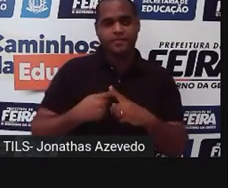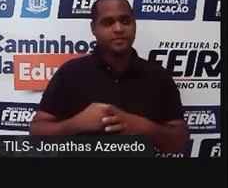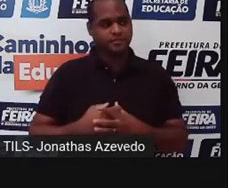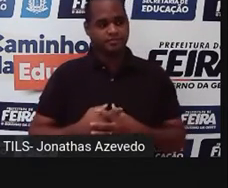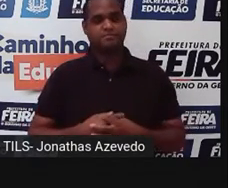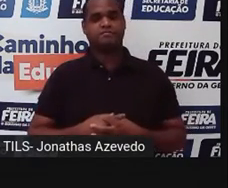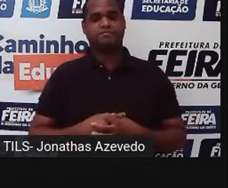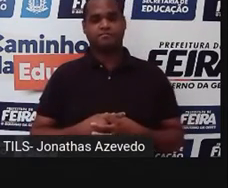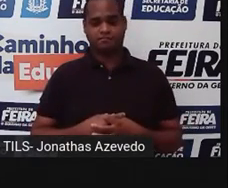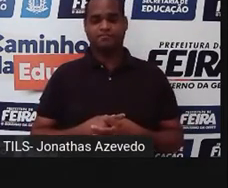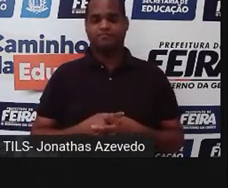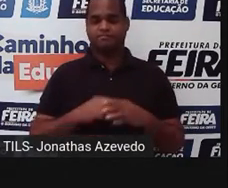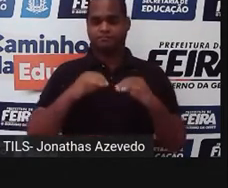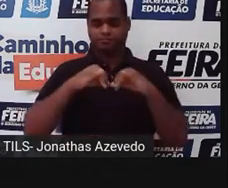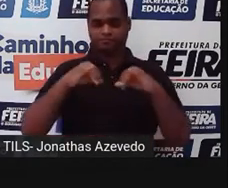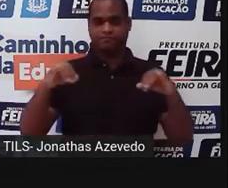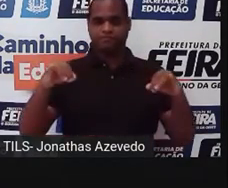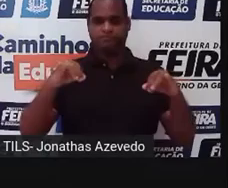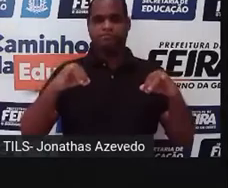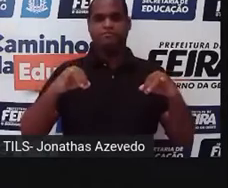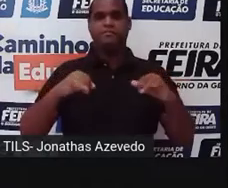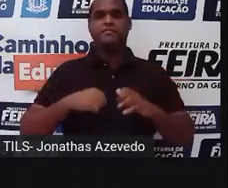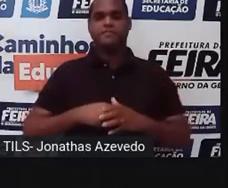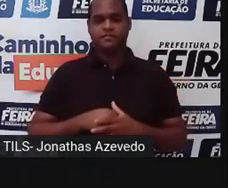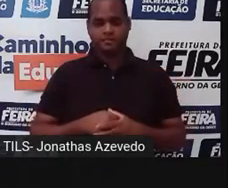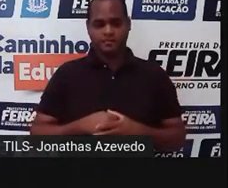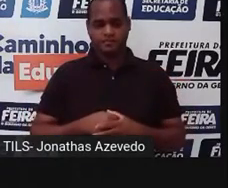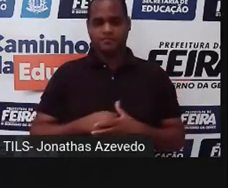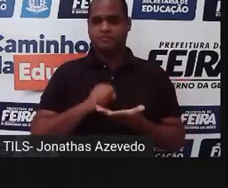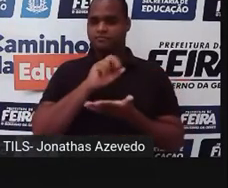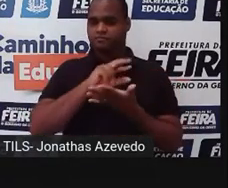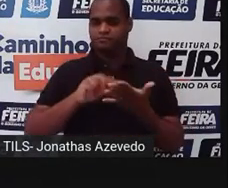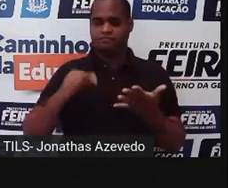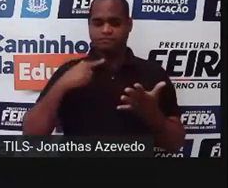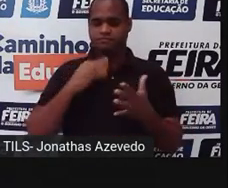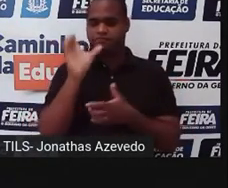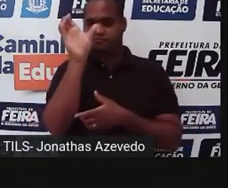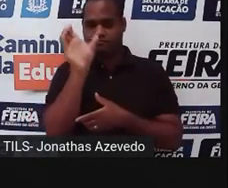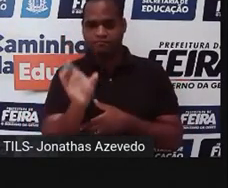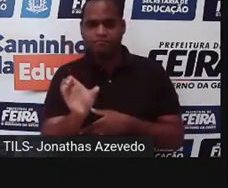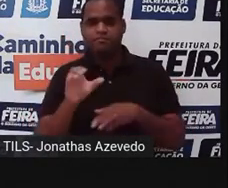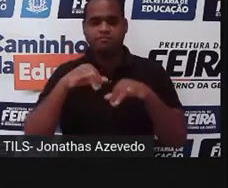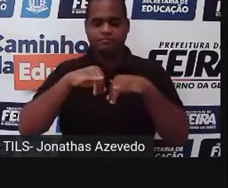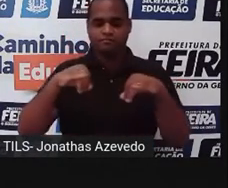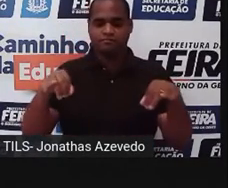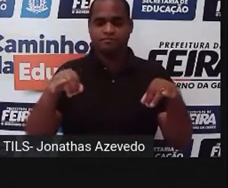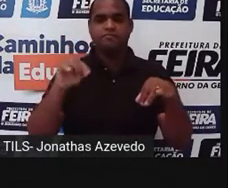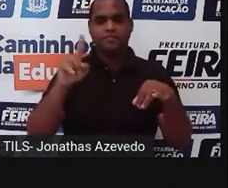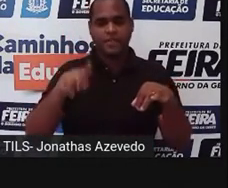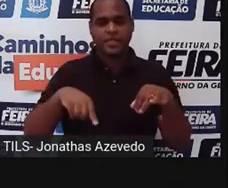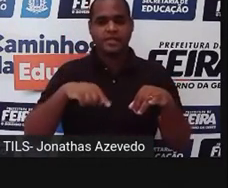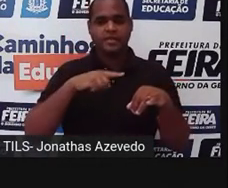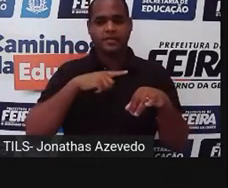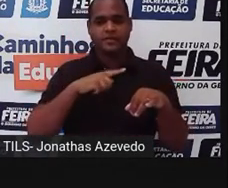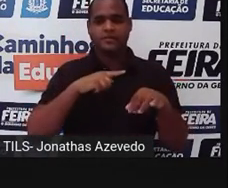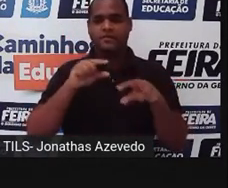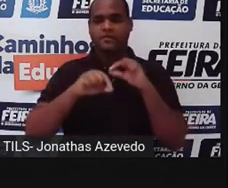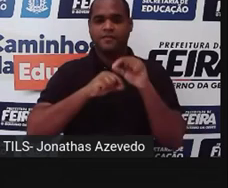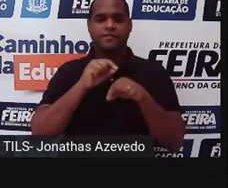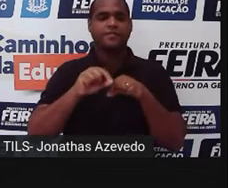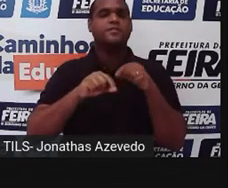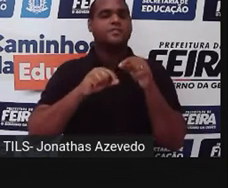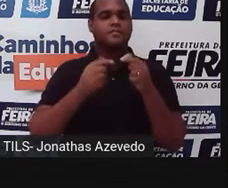porquê da notícia. Então, e por final, o corpo da notícia, que é o episódio, o objetivo,